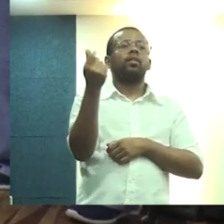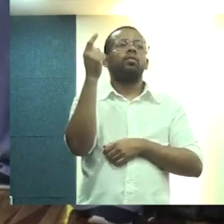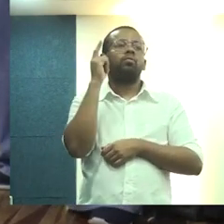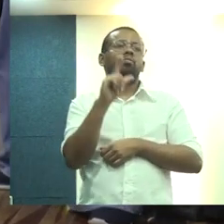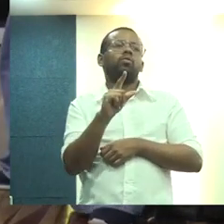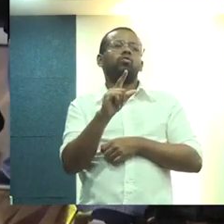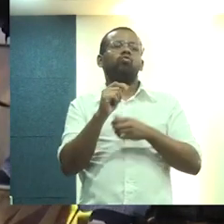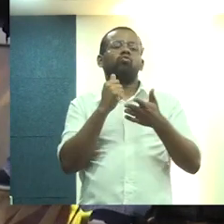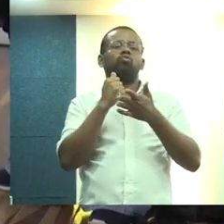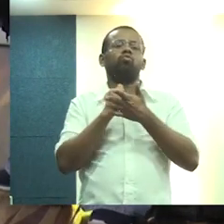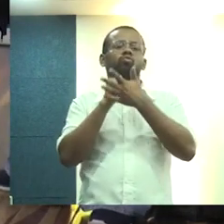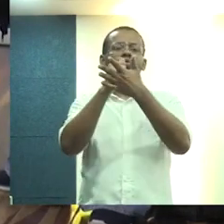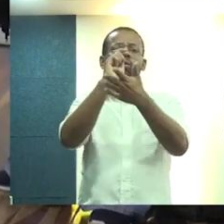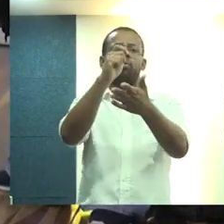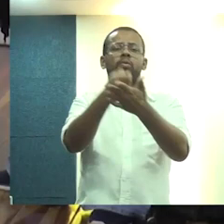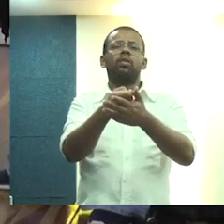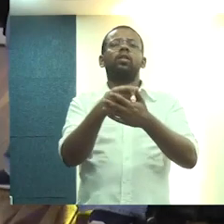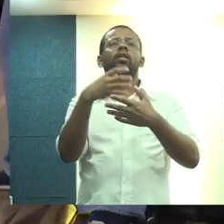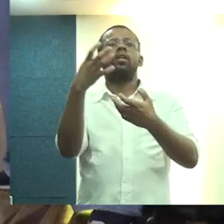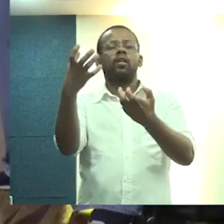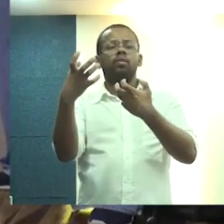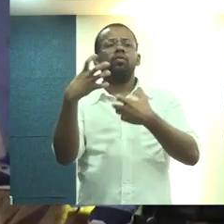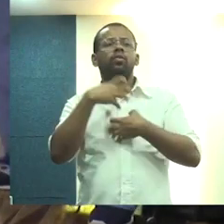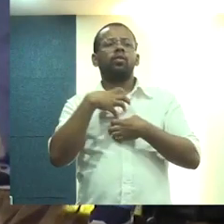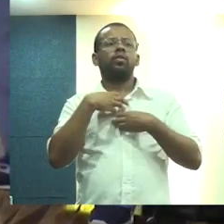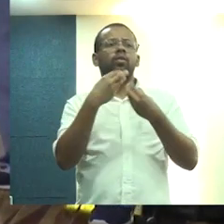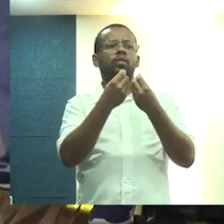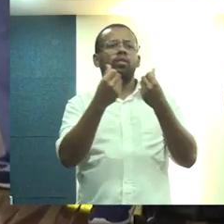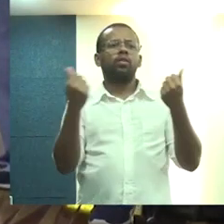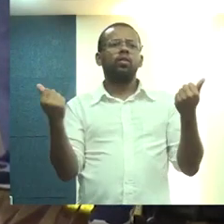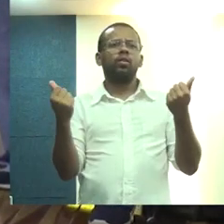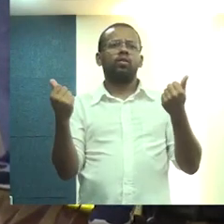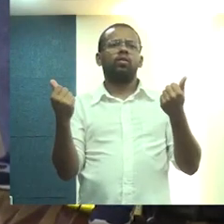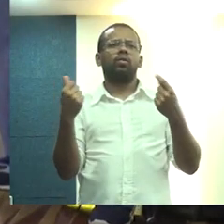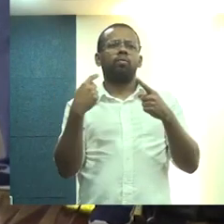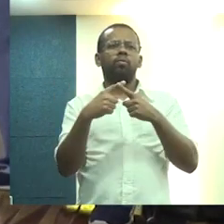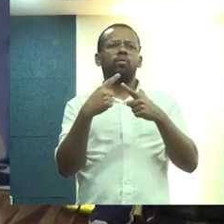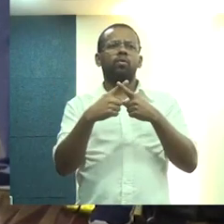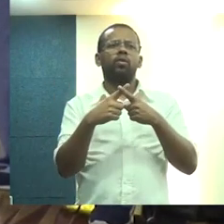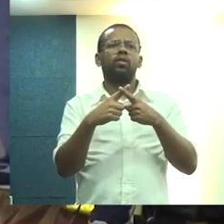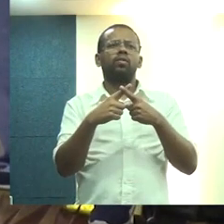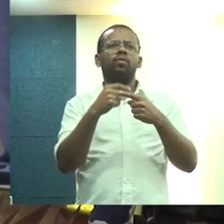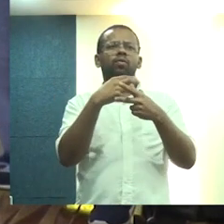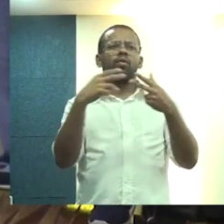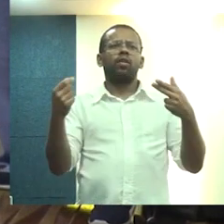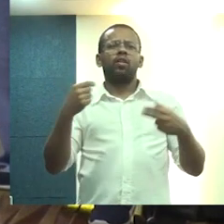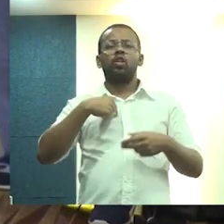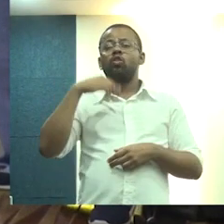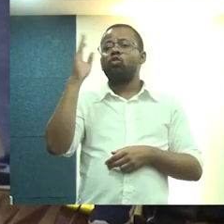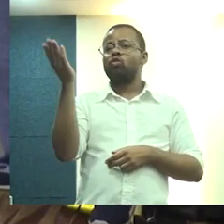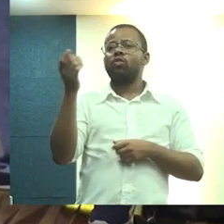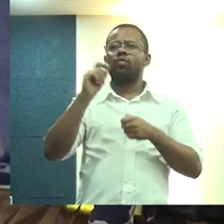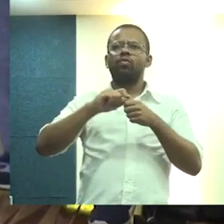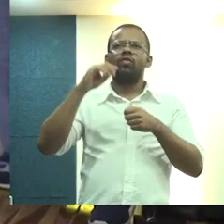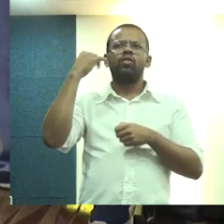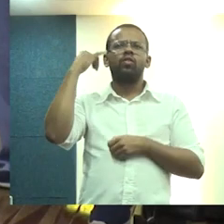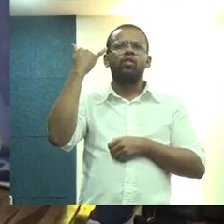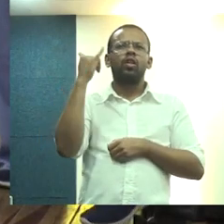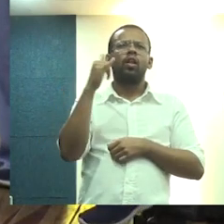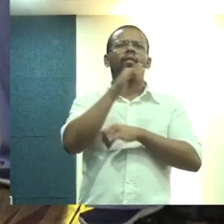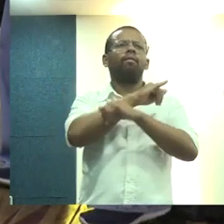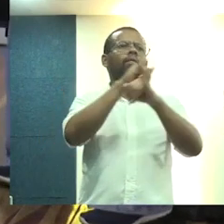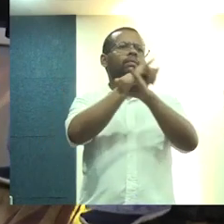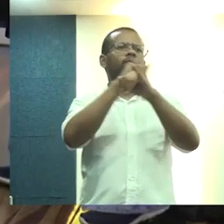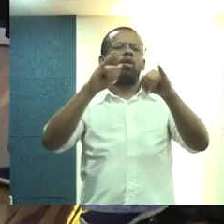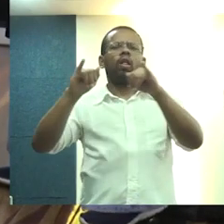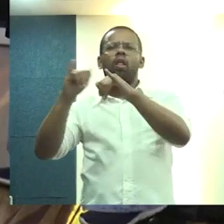Então, a gente queria fazer essa sensibilização aqui, coletiva, porque, de todas as formas, eu já fiz. Já liguei para todo mundo,